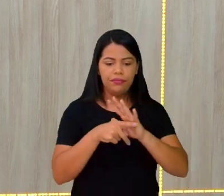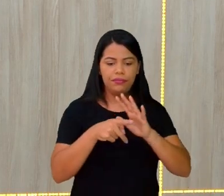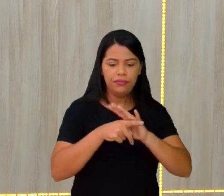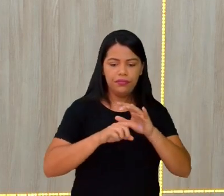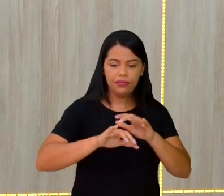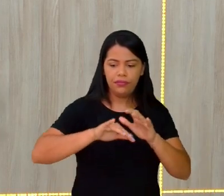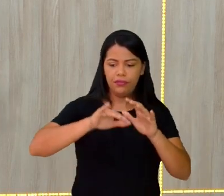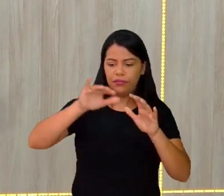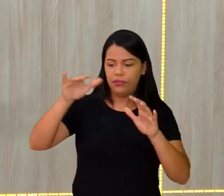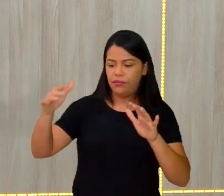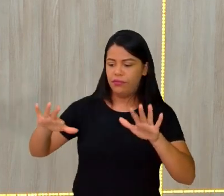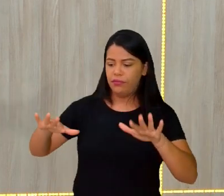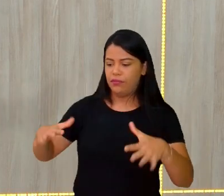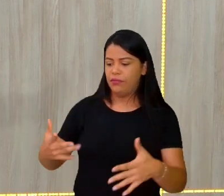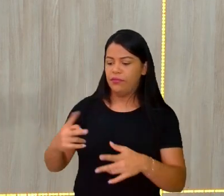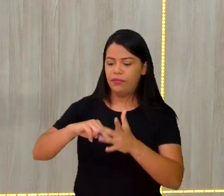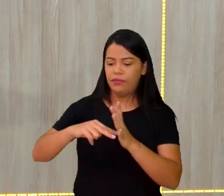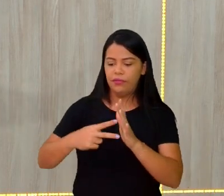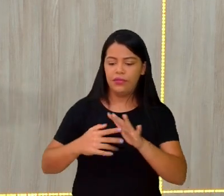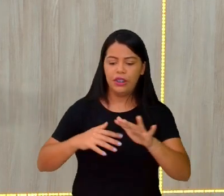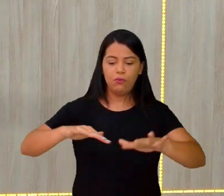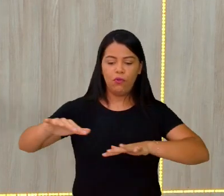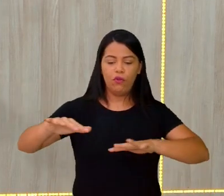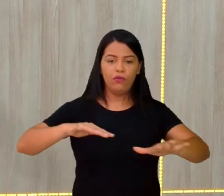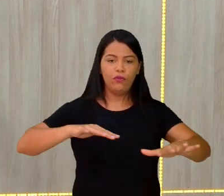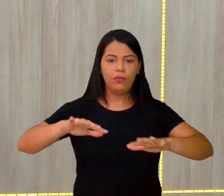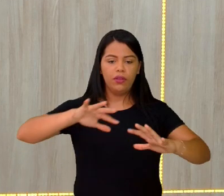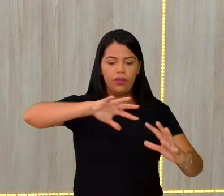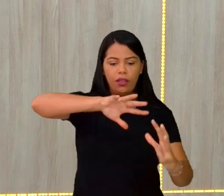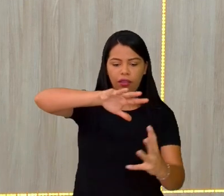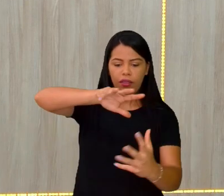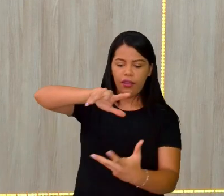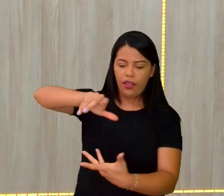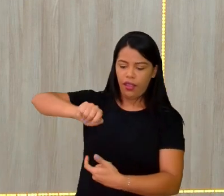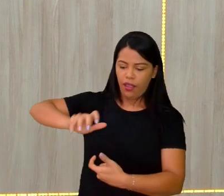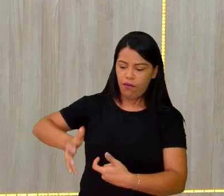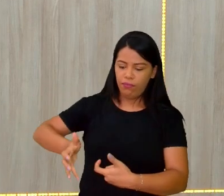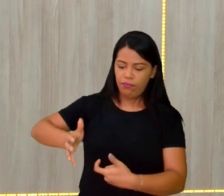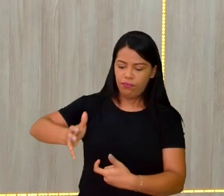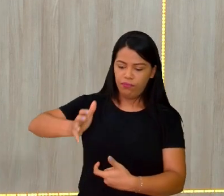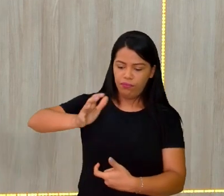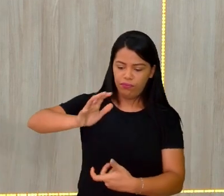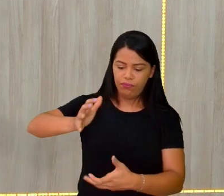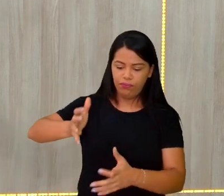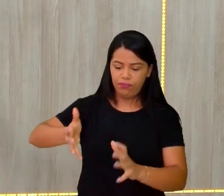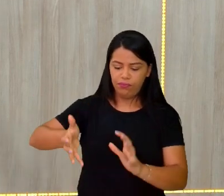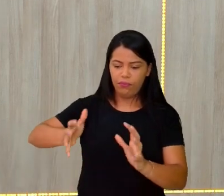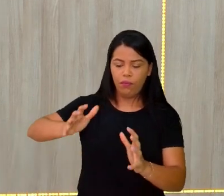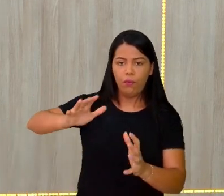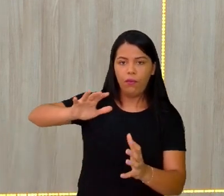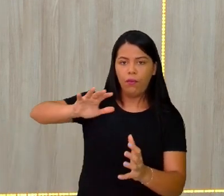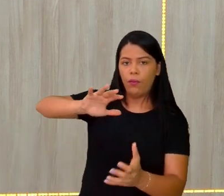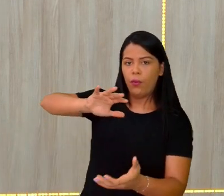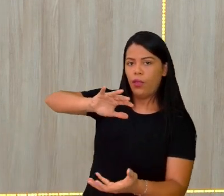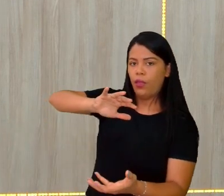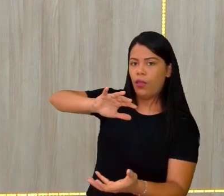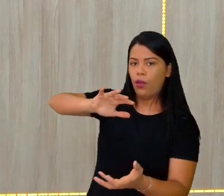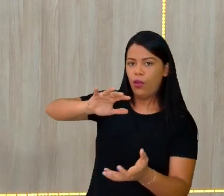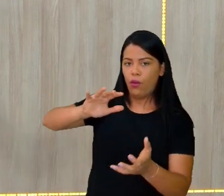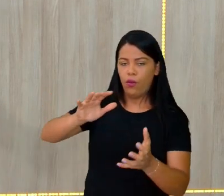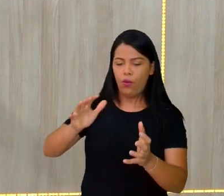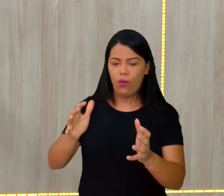seja, movimento tectônico horizontal, se encontrando uma com a outra,